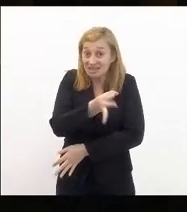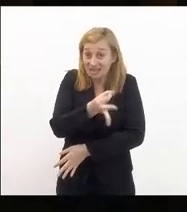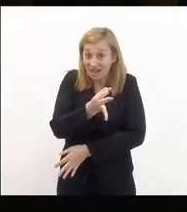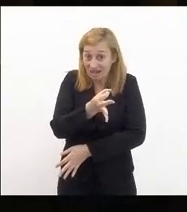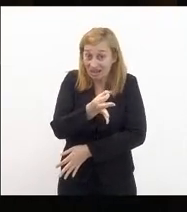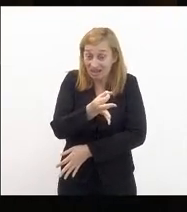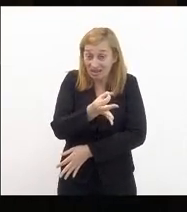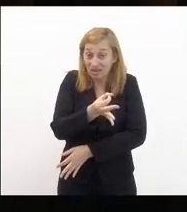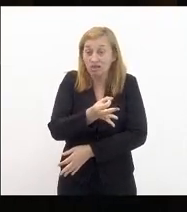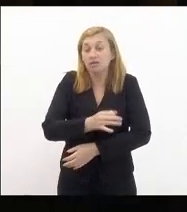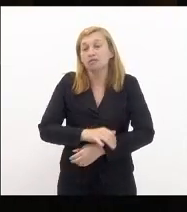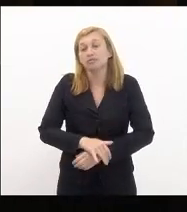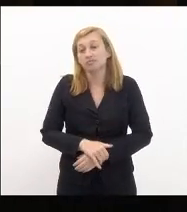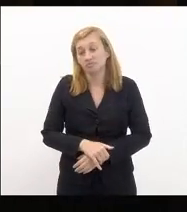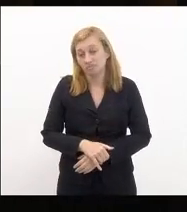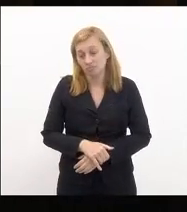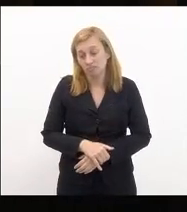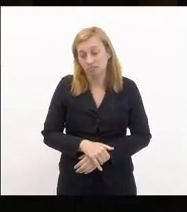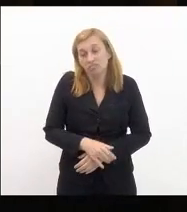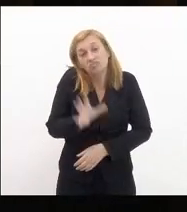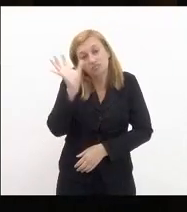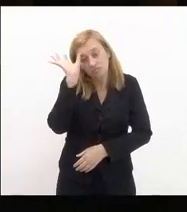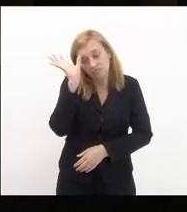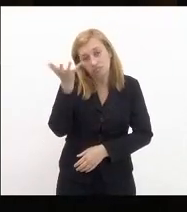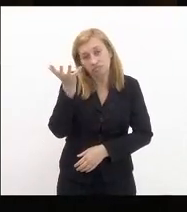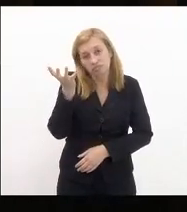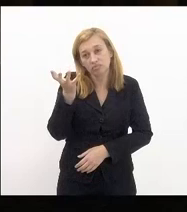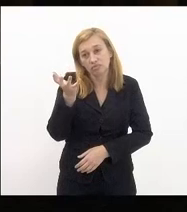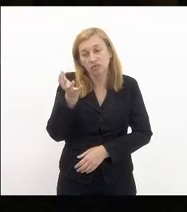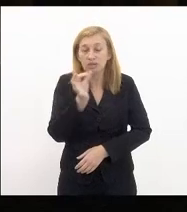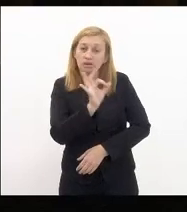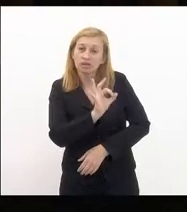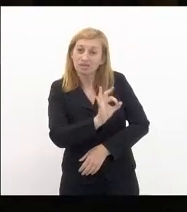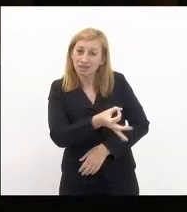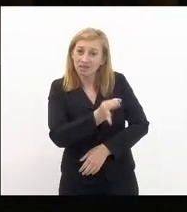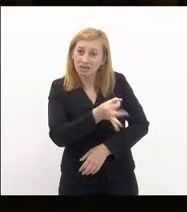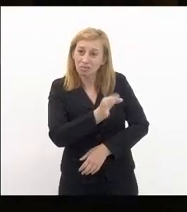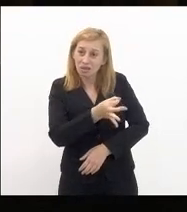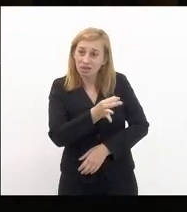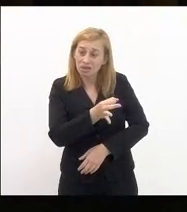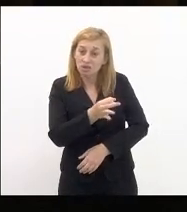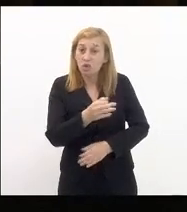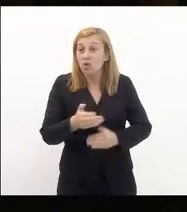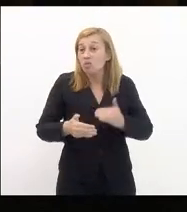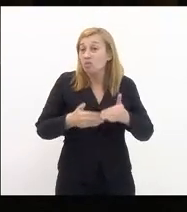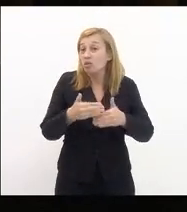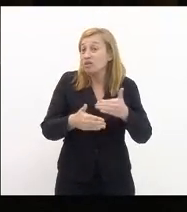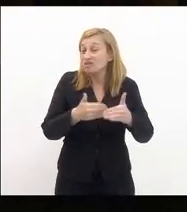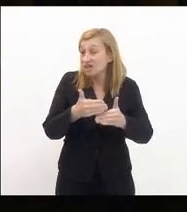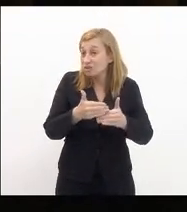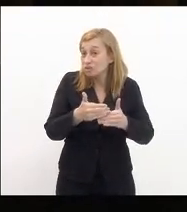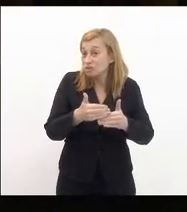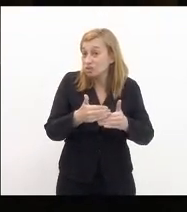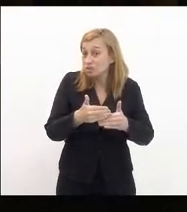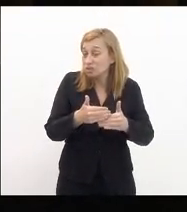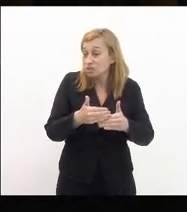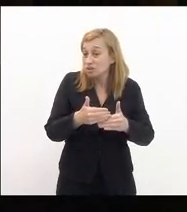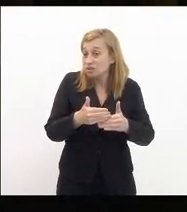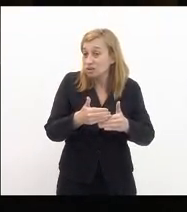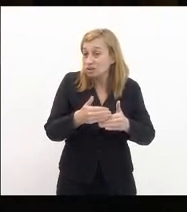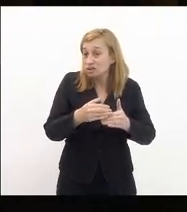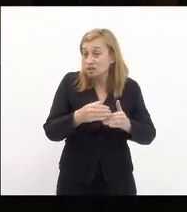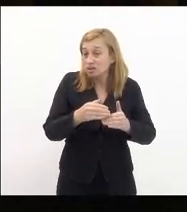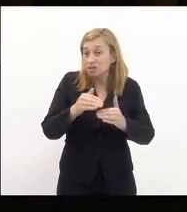gotas em resolver efetivamente processos de auxílio